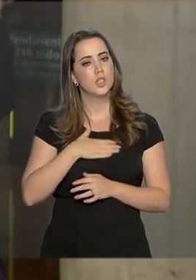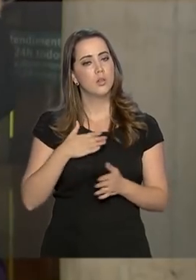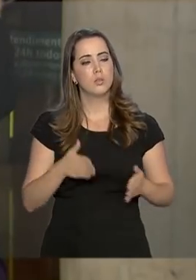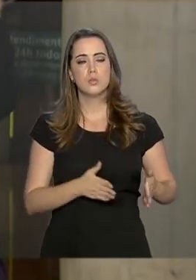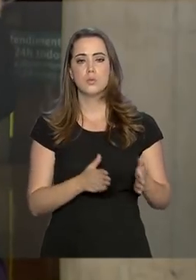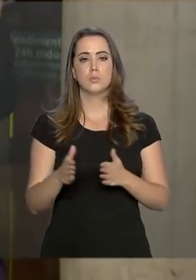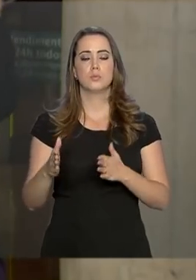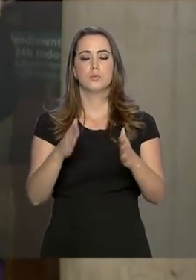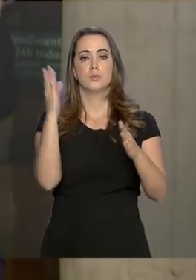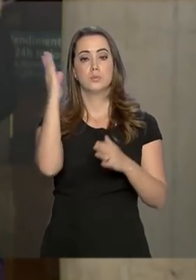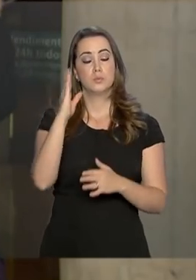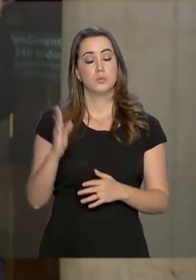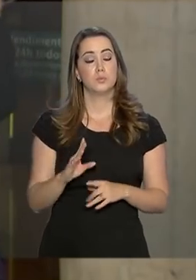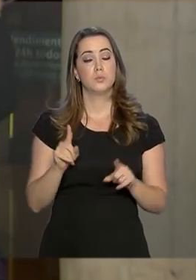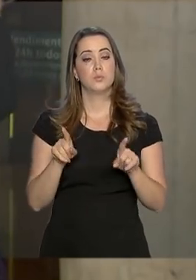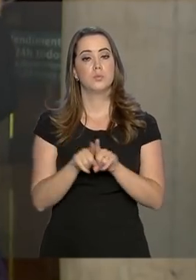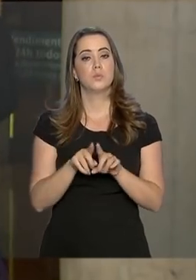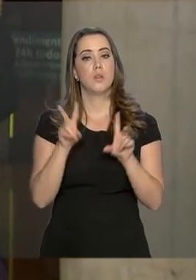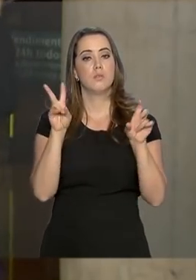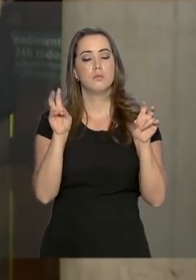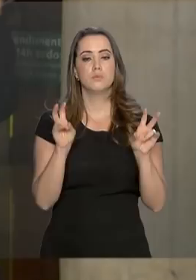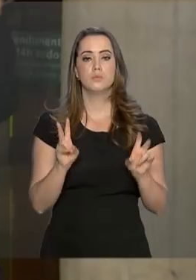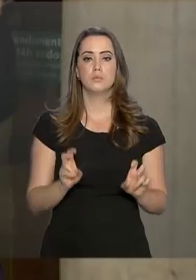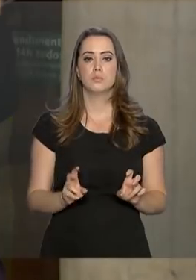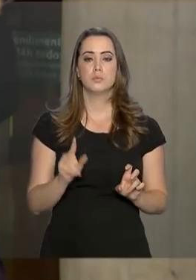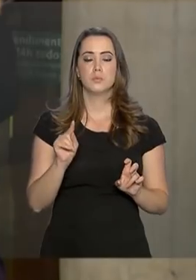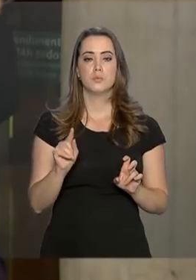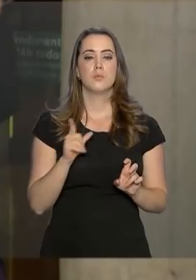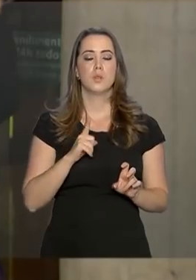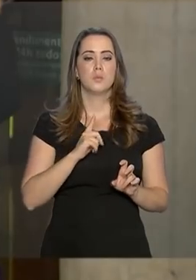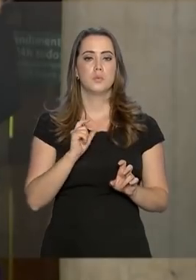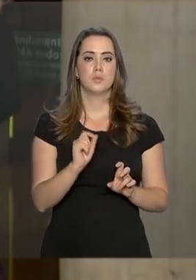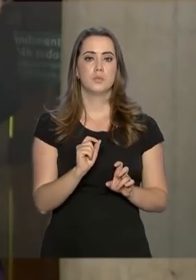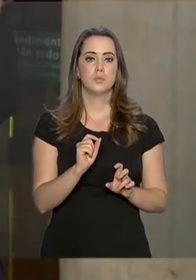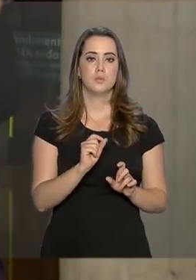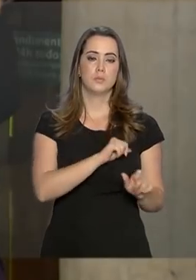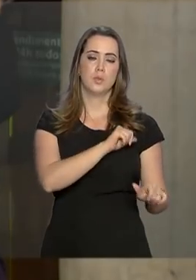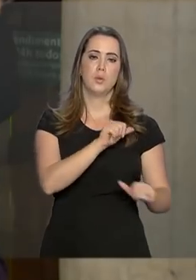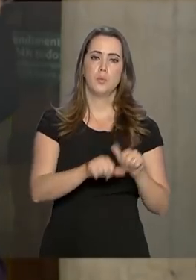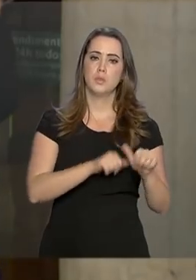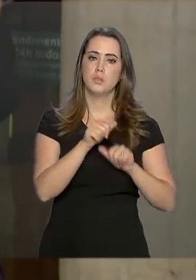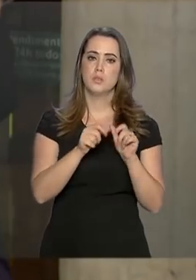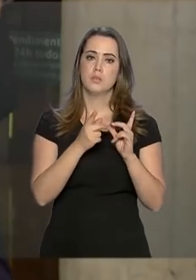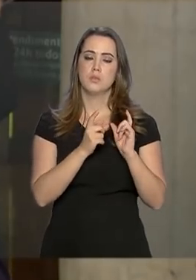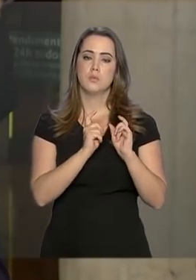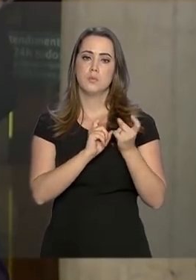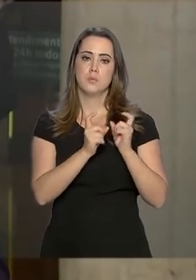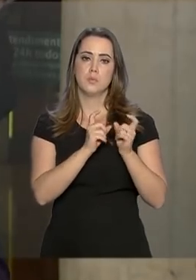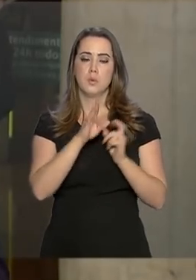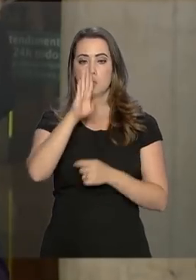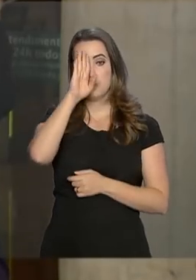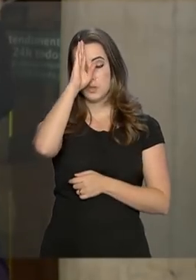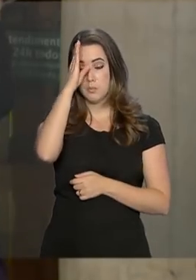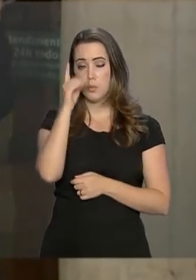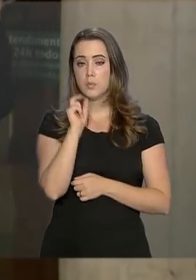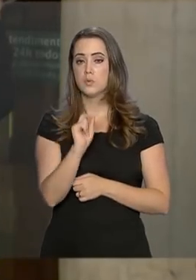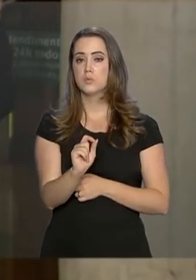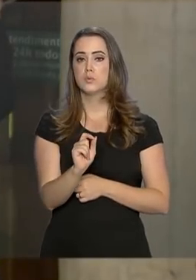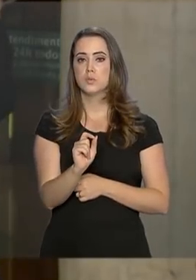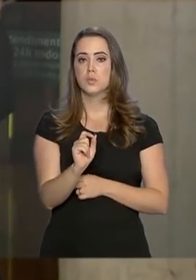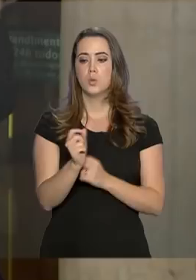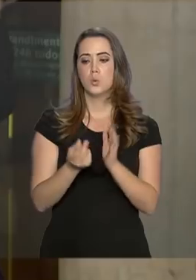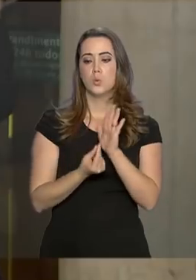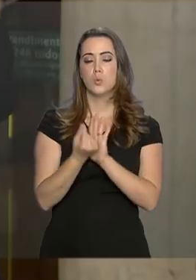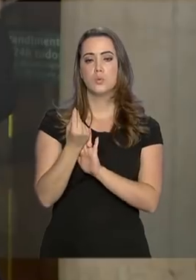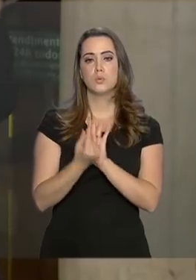governo Nessa reunião foram tratados, entre outros temas Mas a questão da reforma administrativa Principalmente no que diz respeito ao